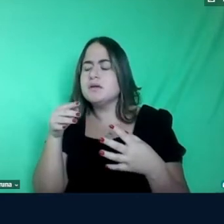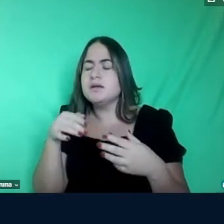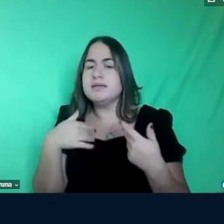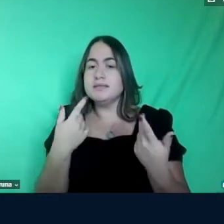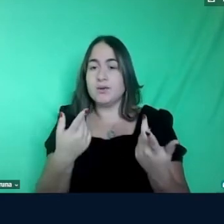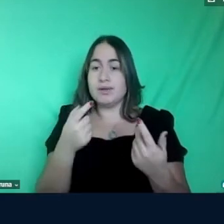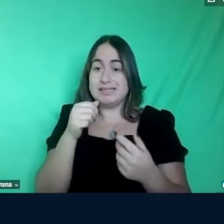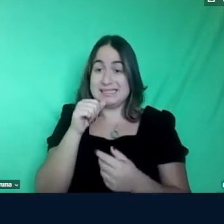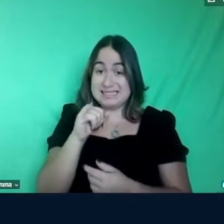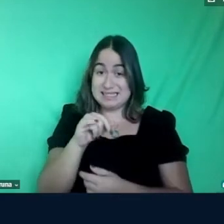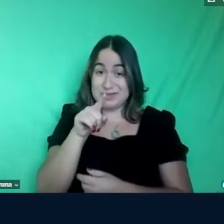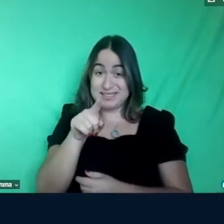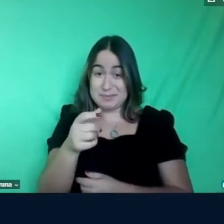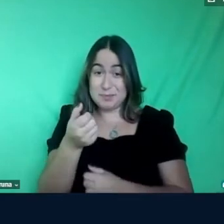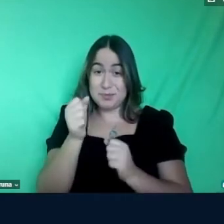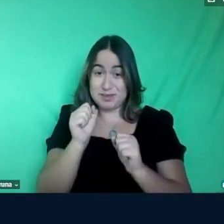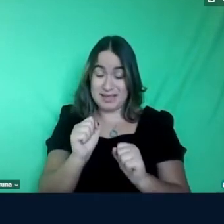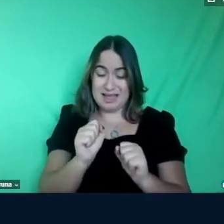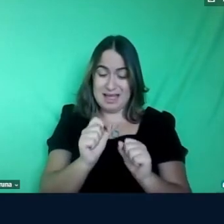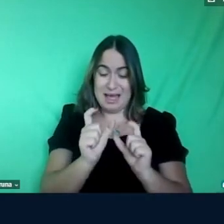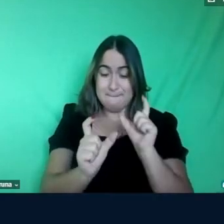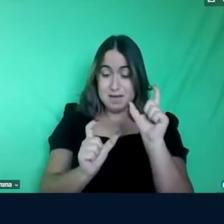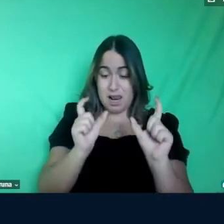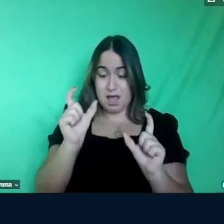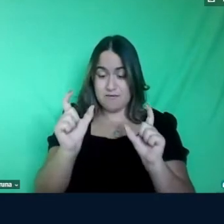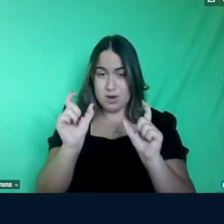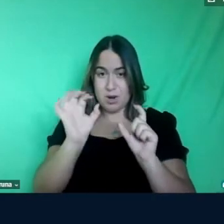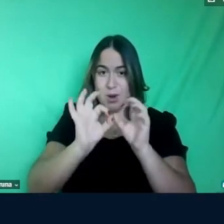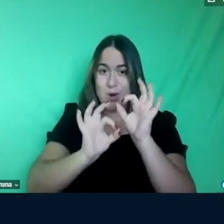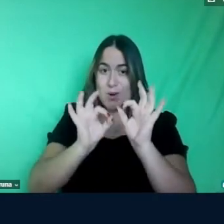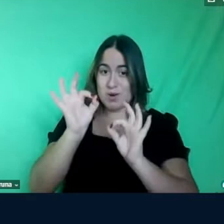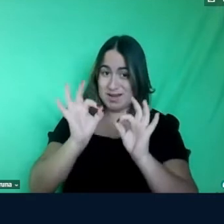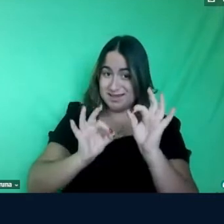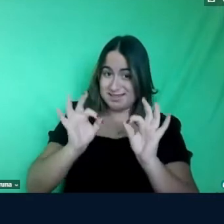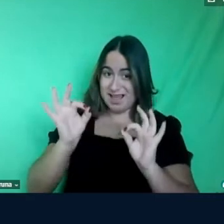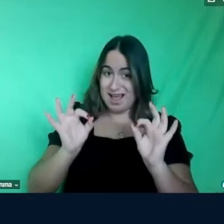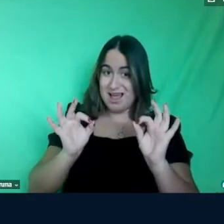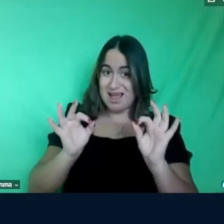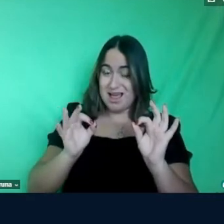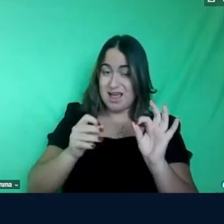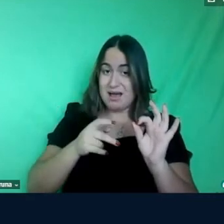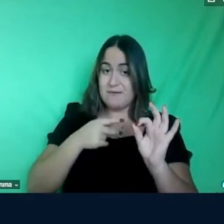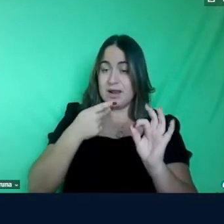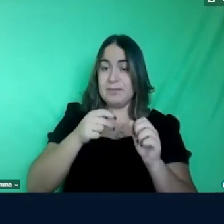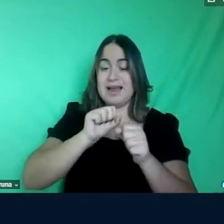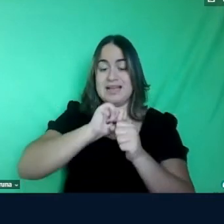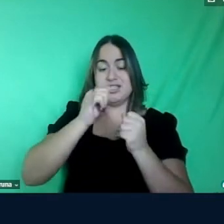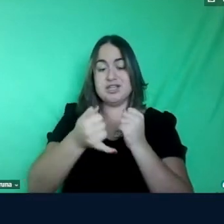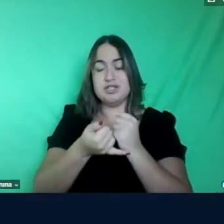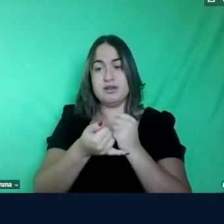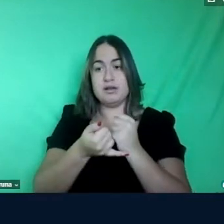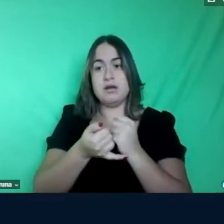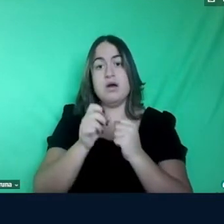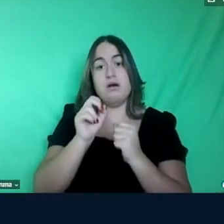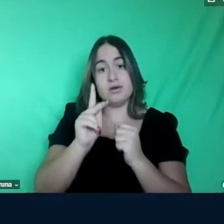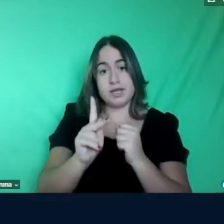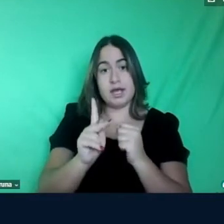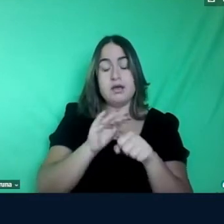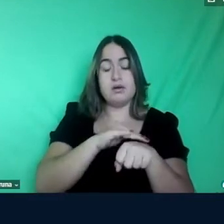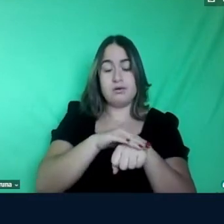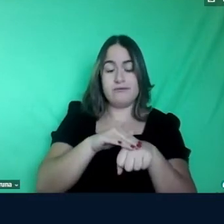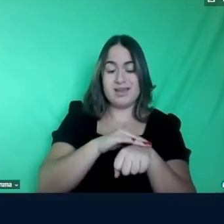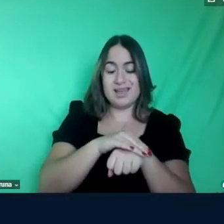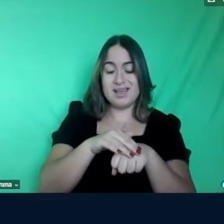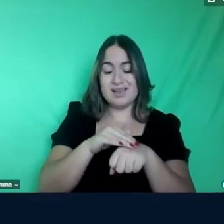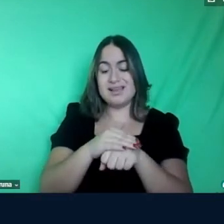pudesse harmonizar as palavras porque pareceria que são mais objetivos então eles conversam intrinsecamente mas